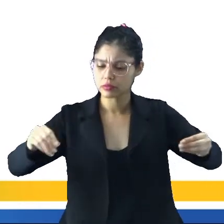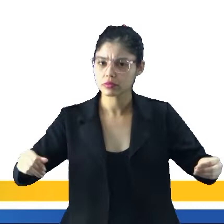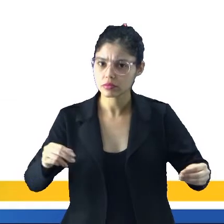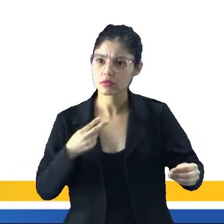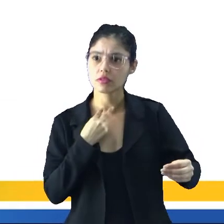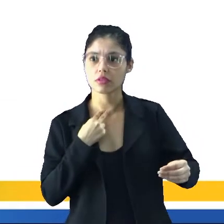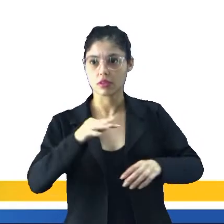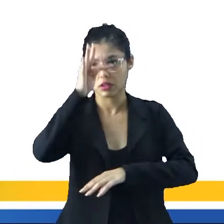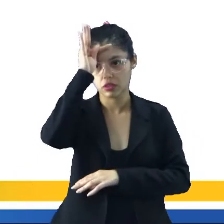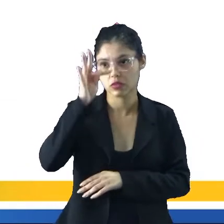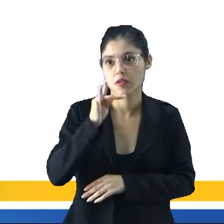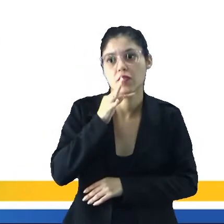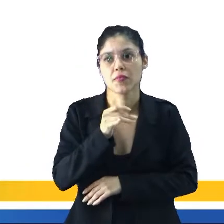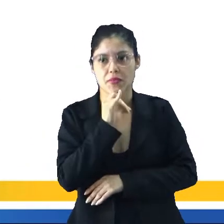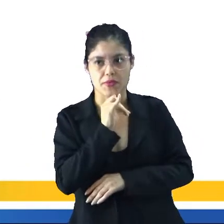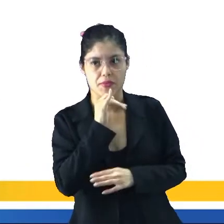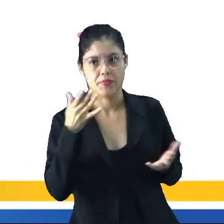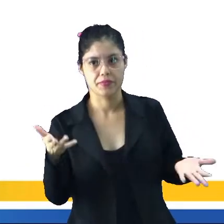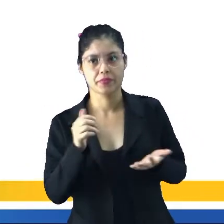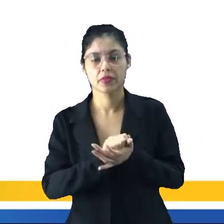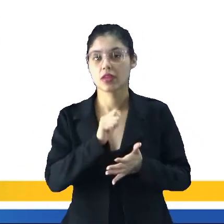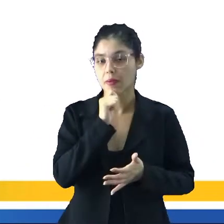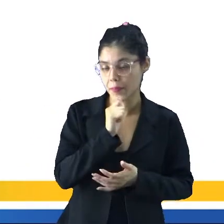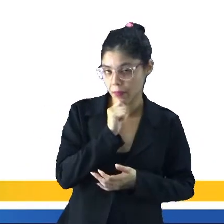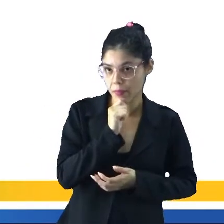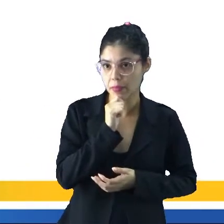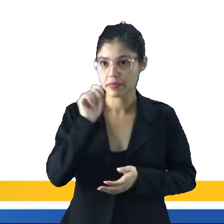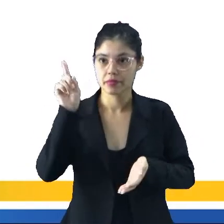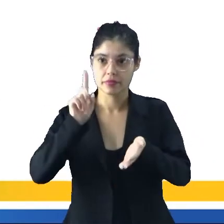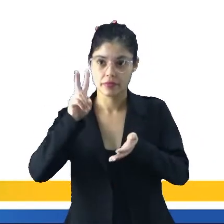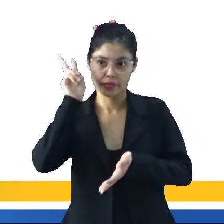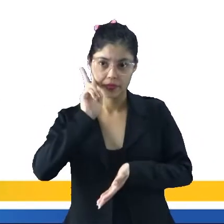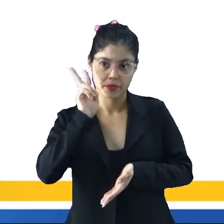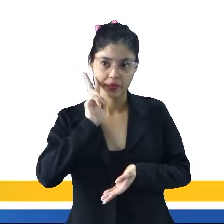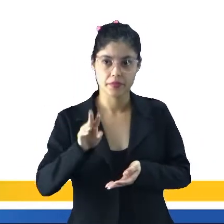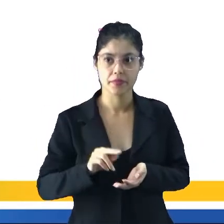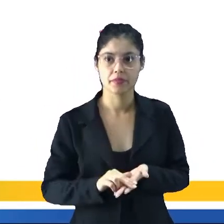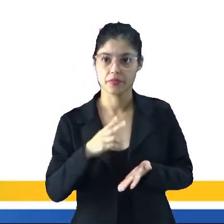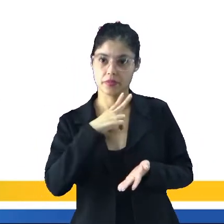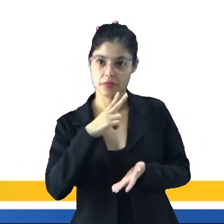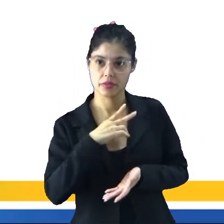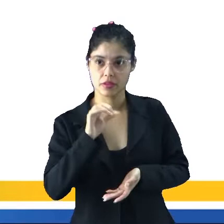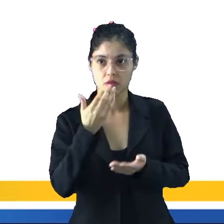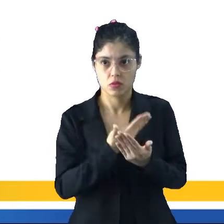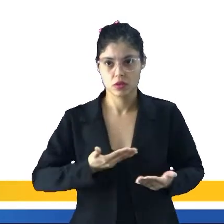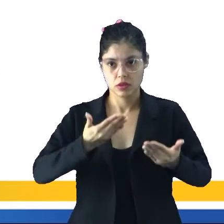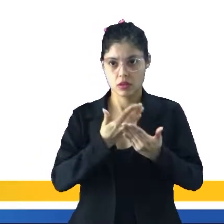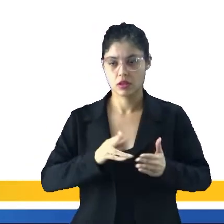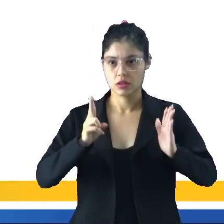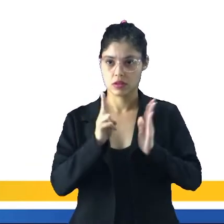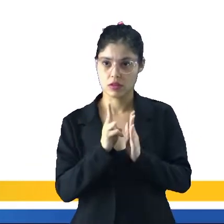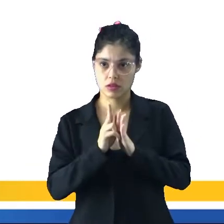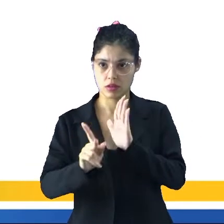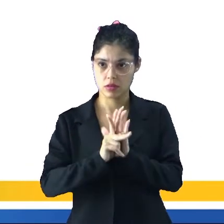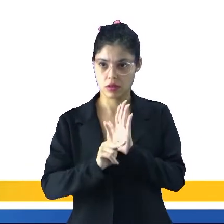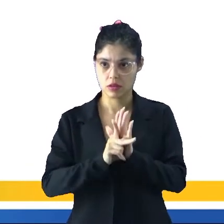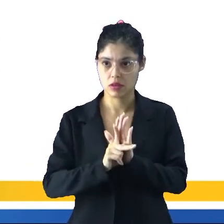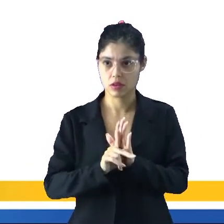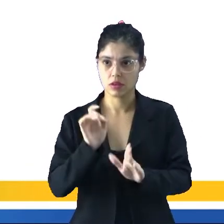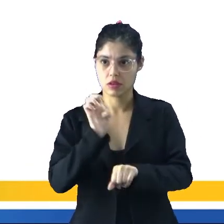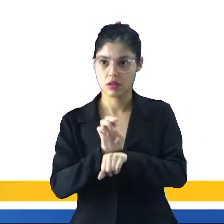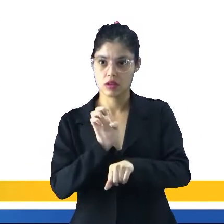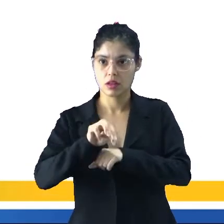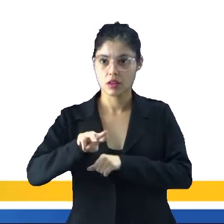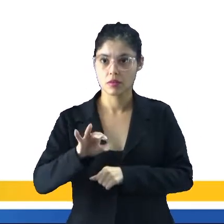ocupação tradicional, por exemplo. Além disso, vale destacar que existem reservas indígenas que foram reservadas pelos estados